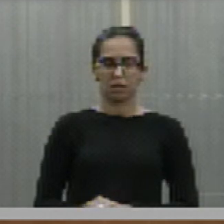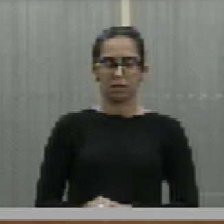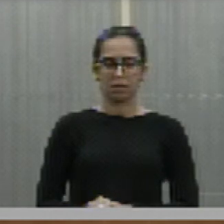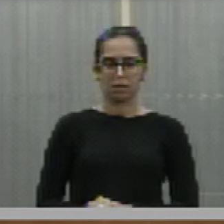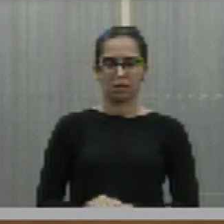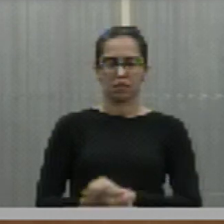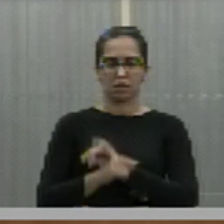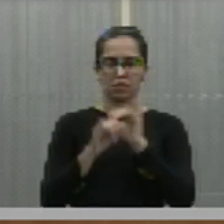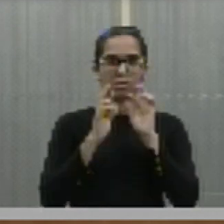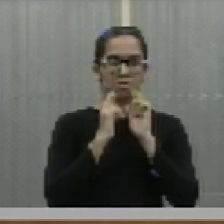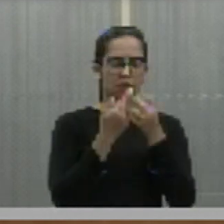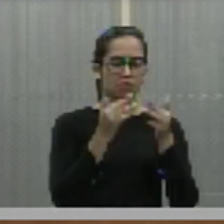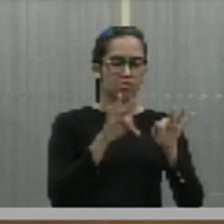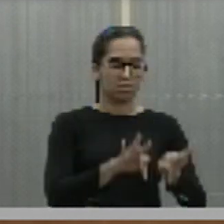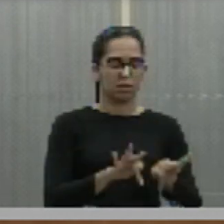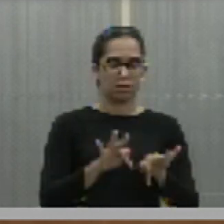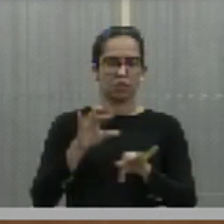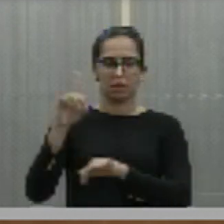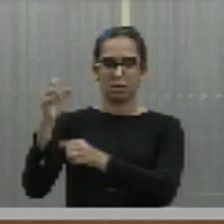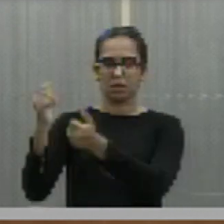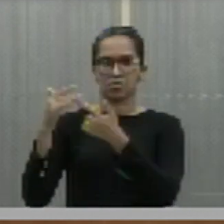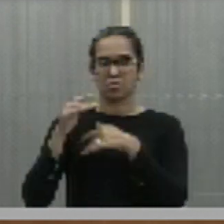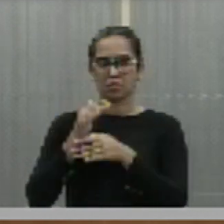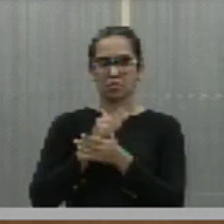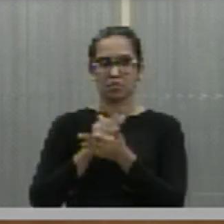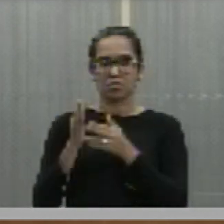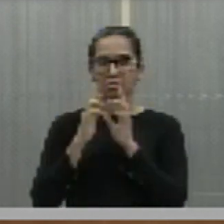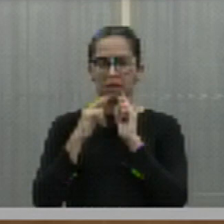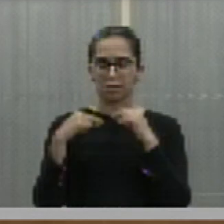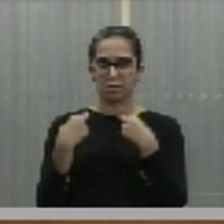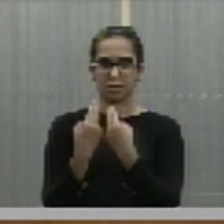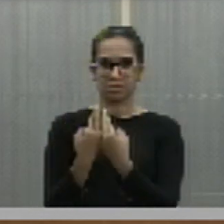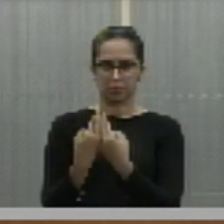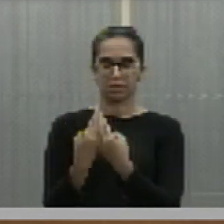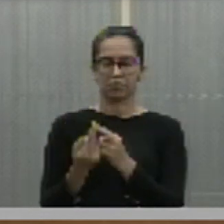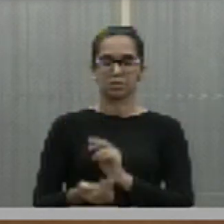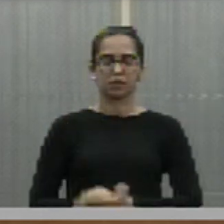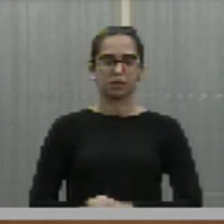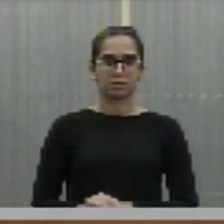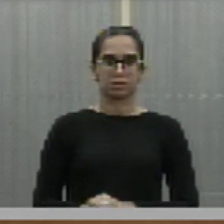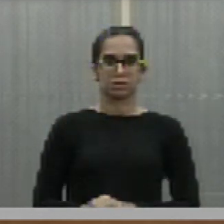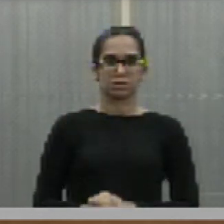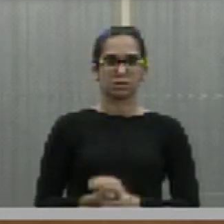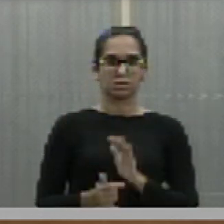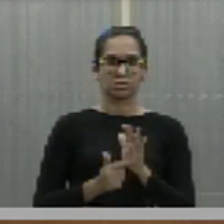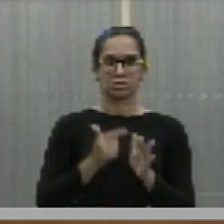Declaro encerrada a sessão. Sob a proteção de Deus, declaro aberta a sessão.